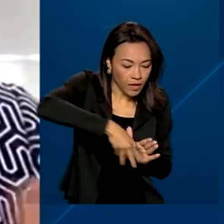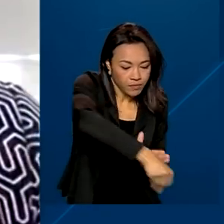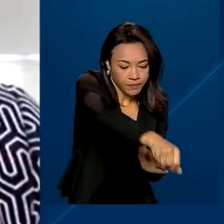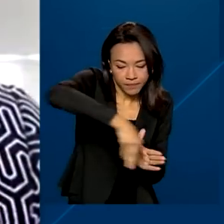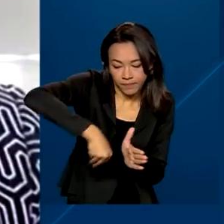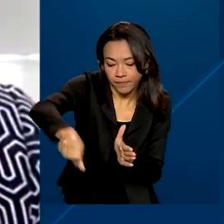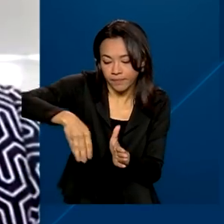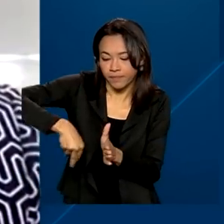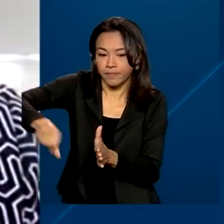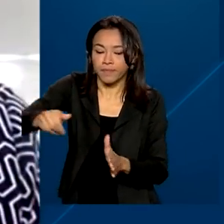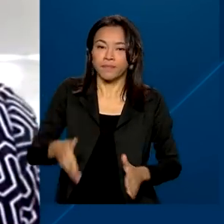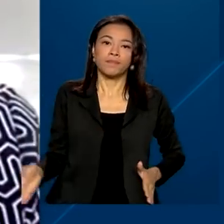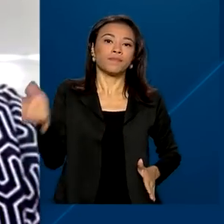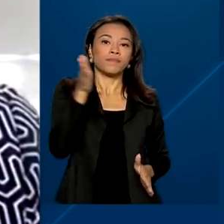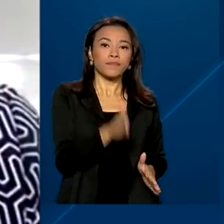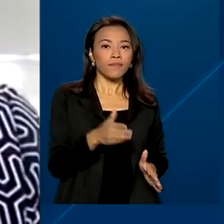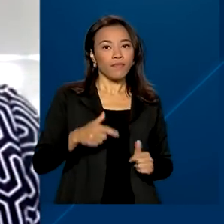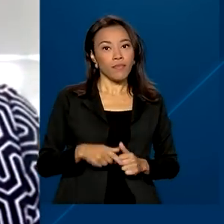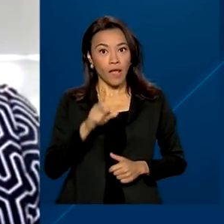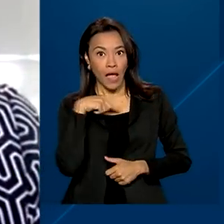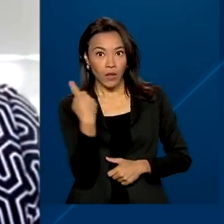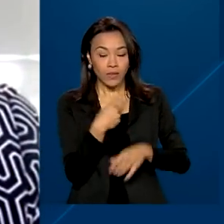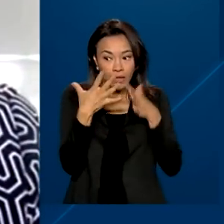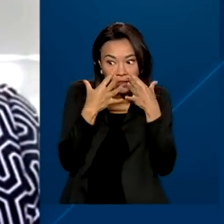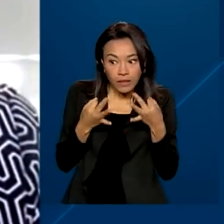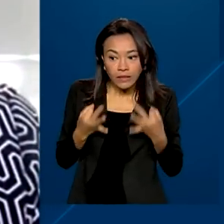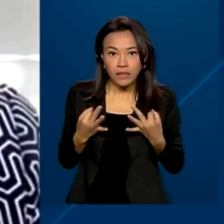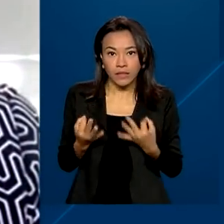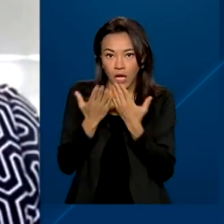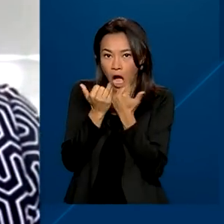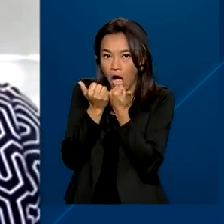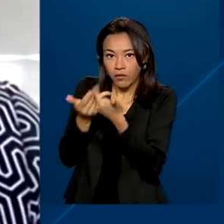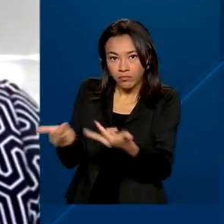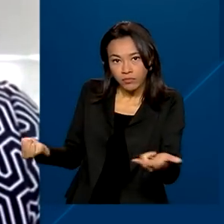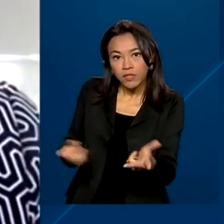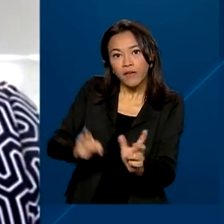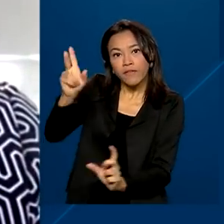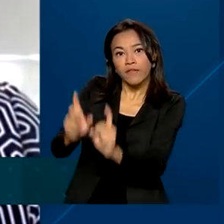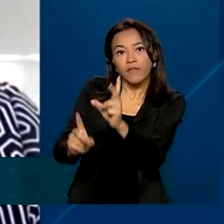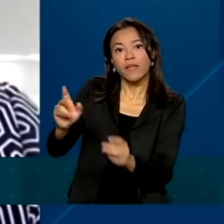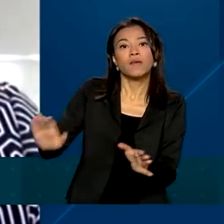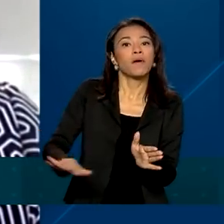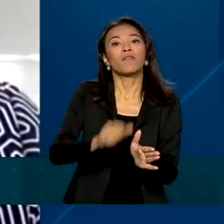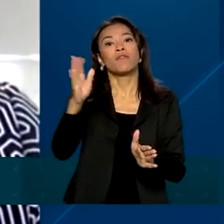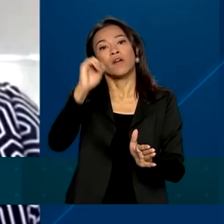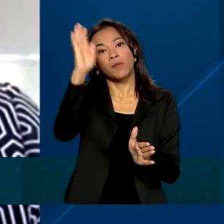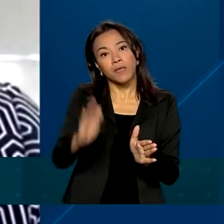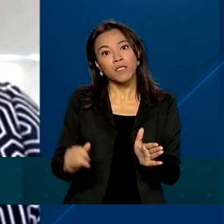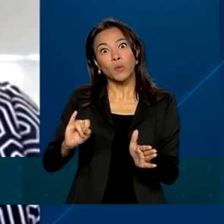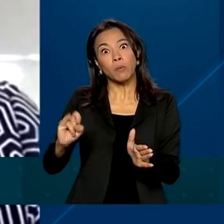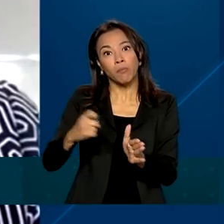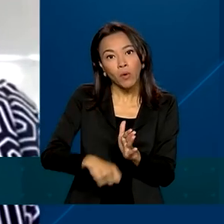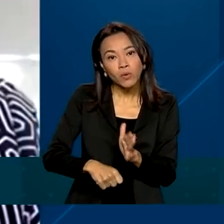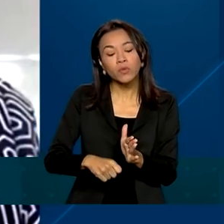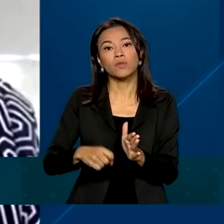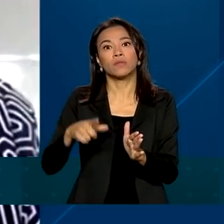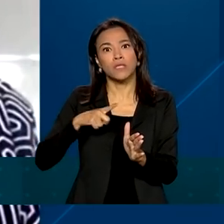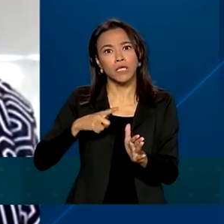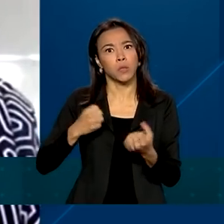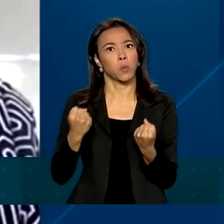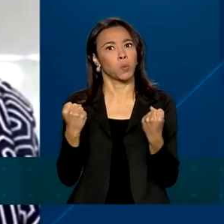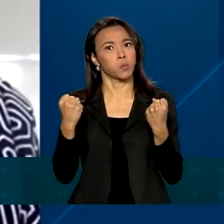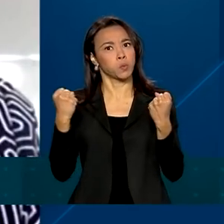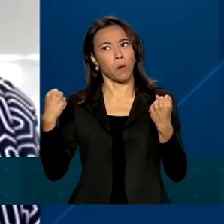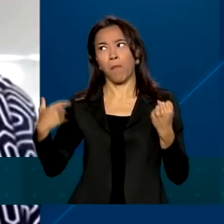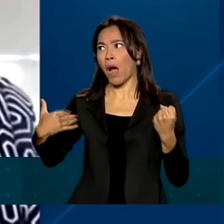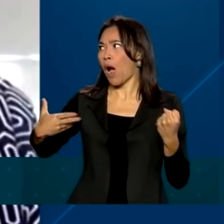atenção aos alimentos, na redução do imposto de importação de alimentos, ela realmente vem ganhando muita força nos